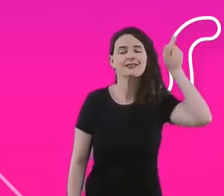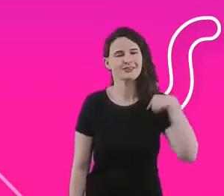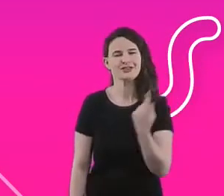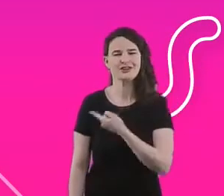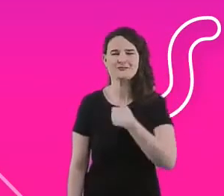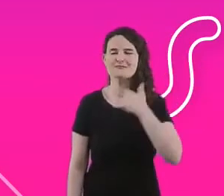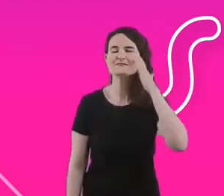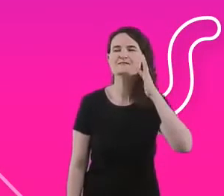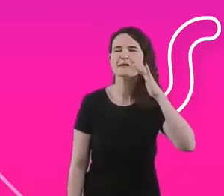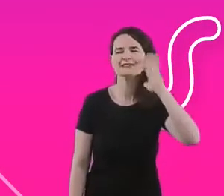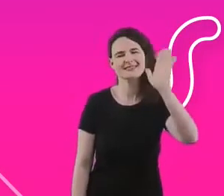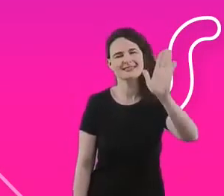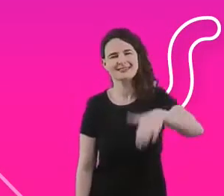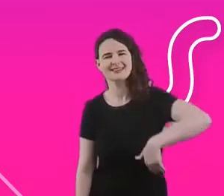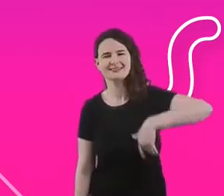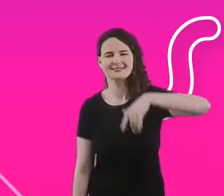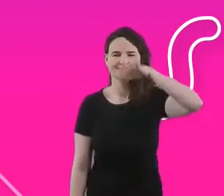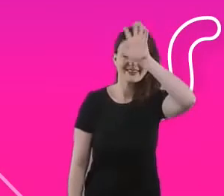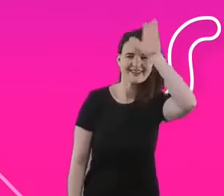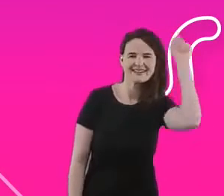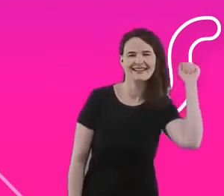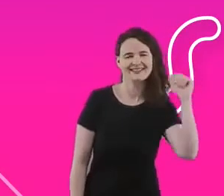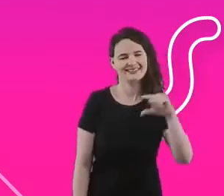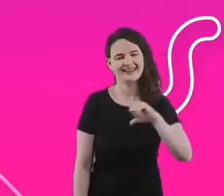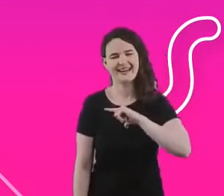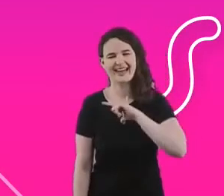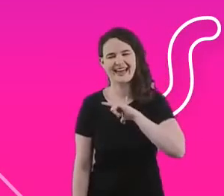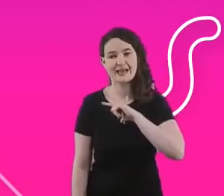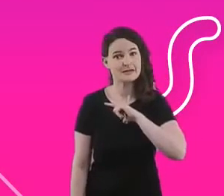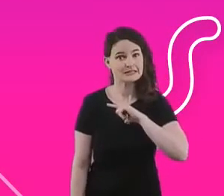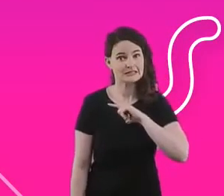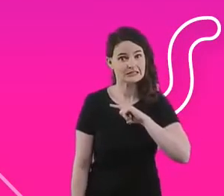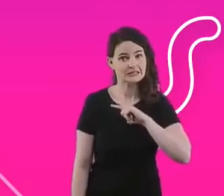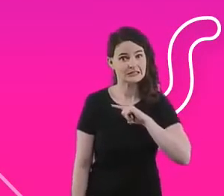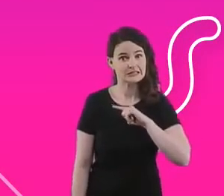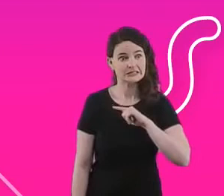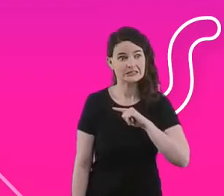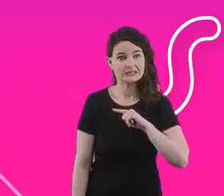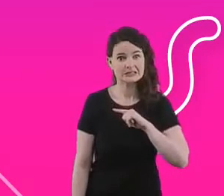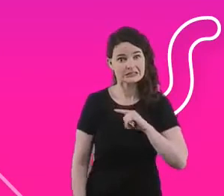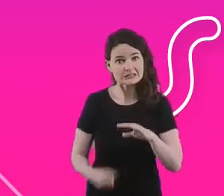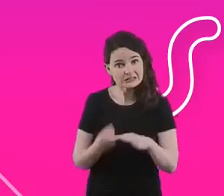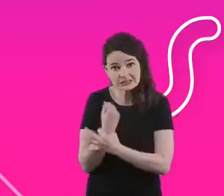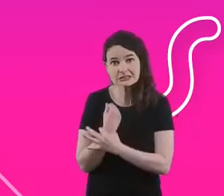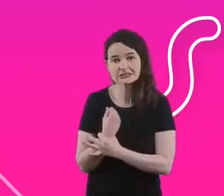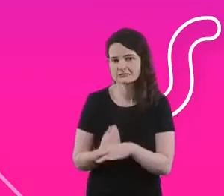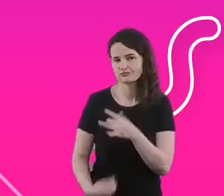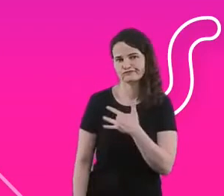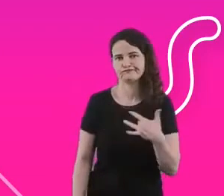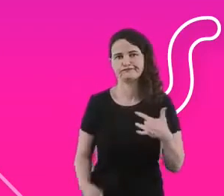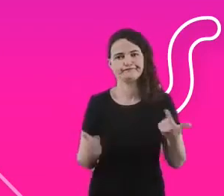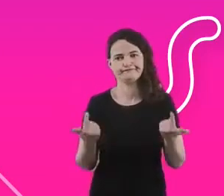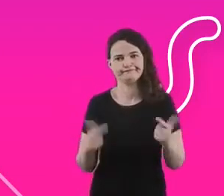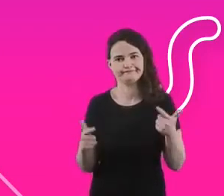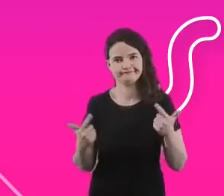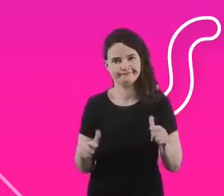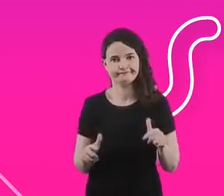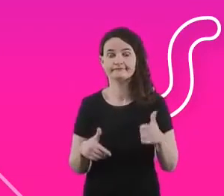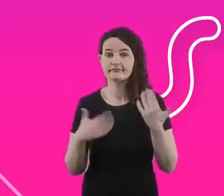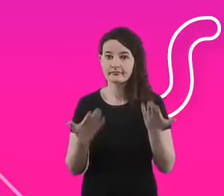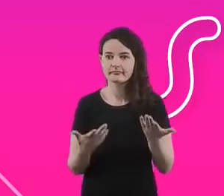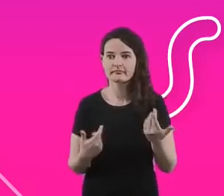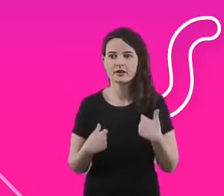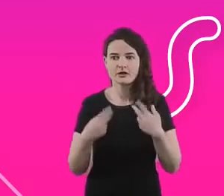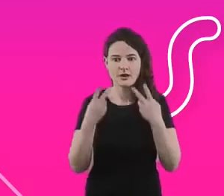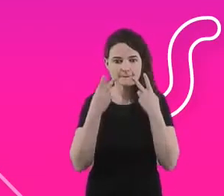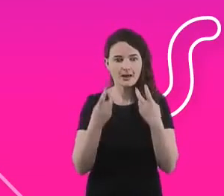abundância, mas ao mesmo tempo não é numa qualidade razoável para que as pessoas tenham saúde, né? Então, essa foi a hora que a gente abriu o olho e falou